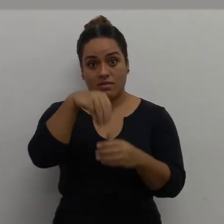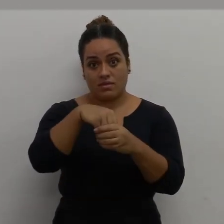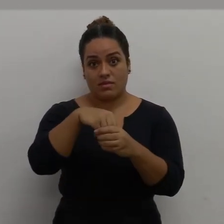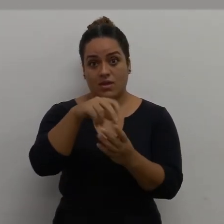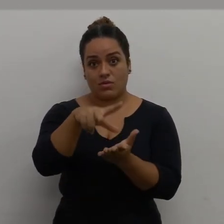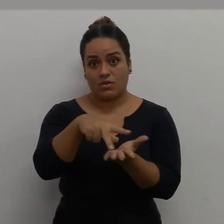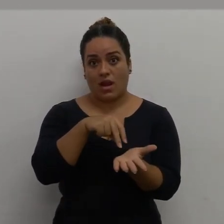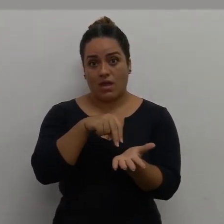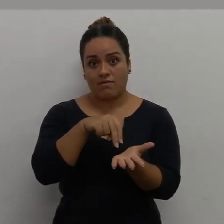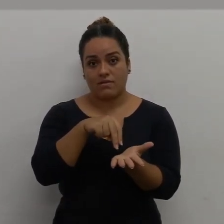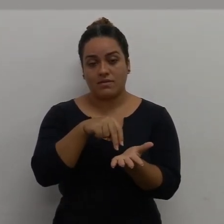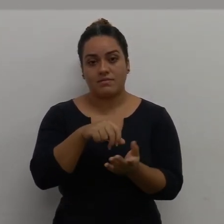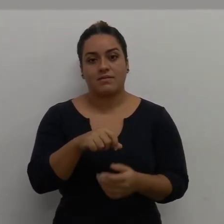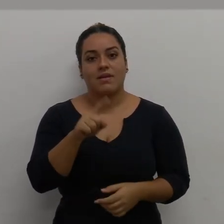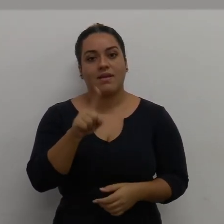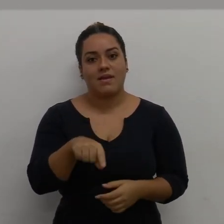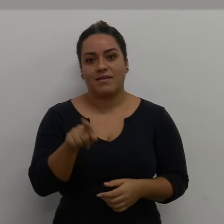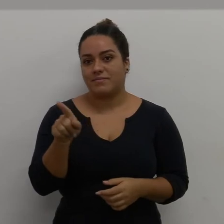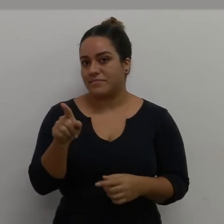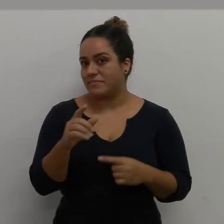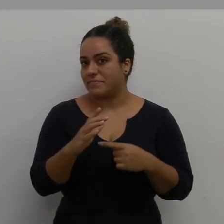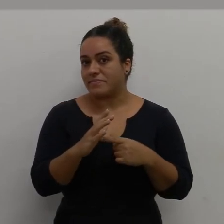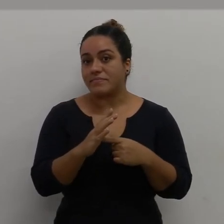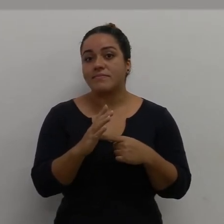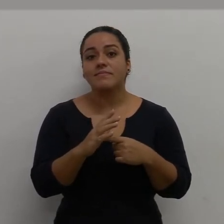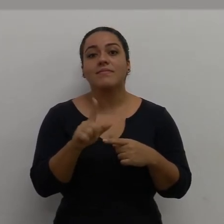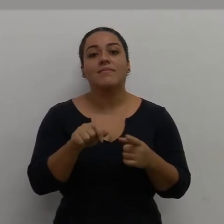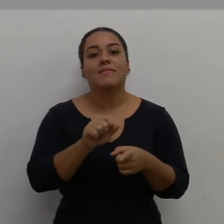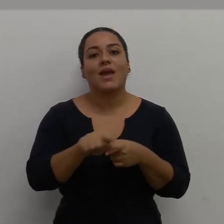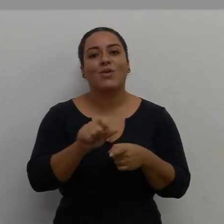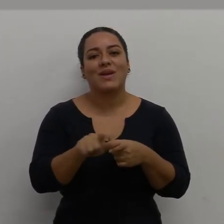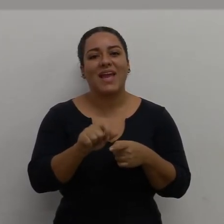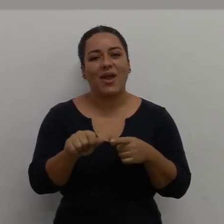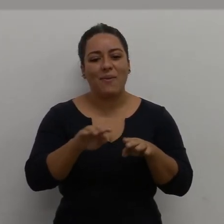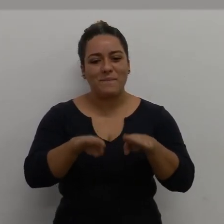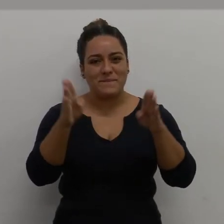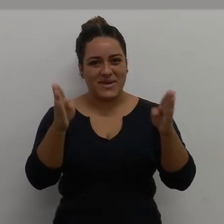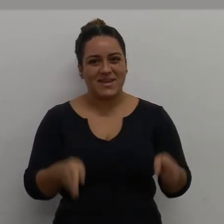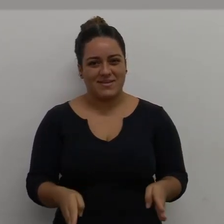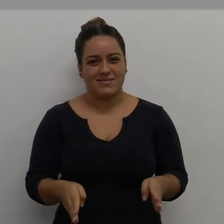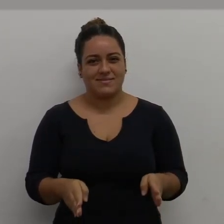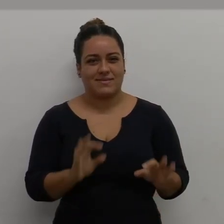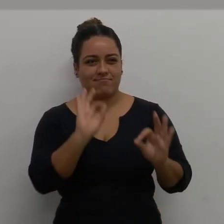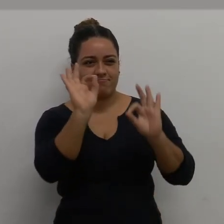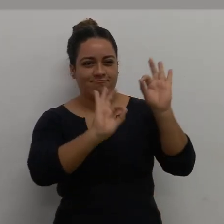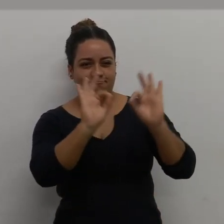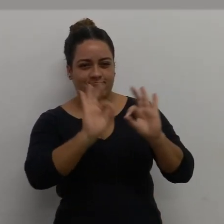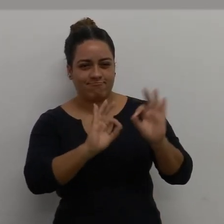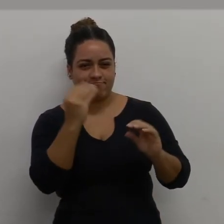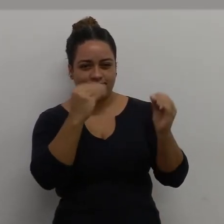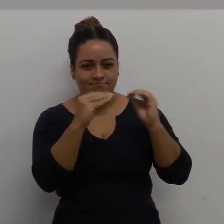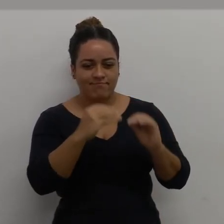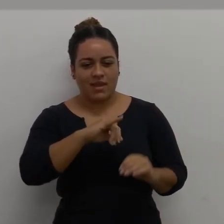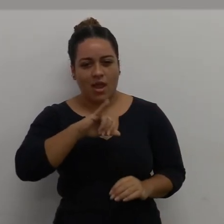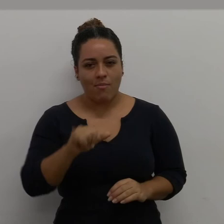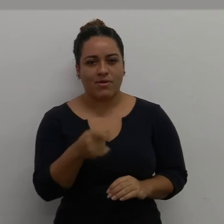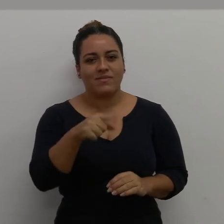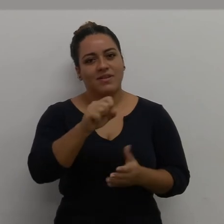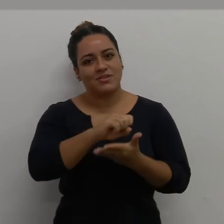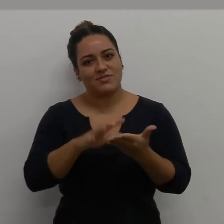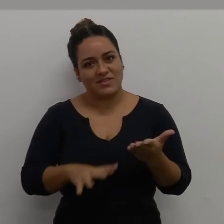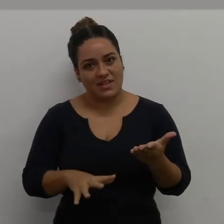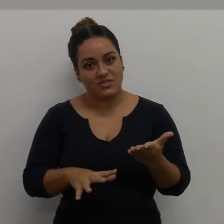drive, que é essa aqui, ó. Aluguel de meses. A planilha que eu já tenho aqui, tá? É só um modelo de